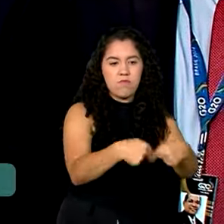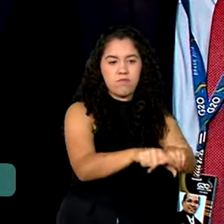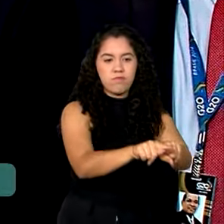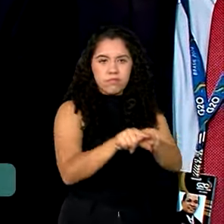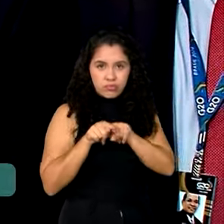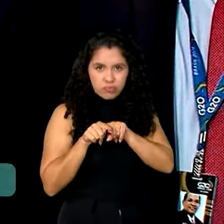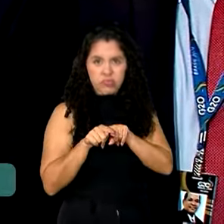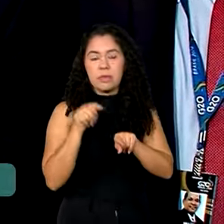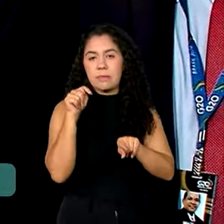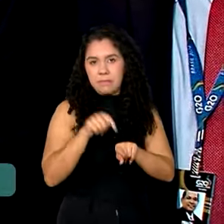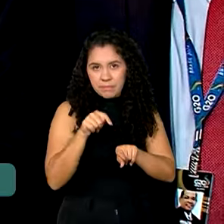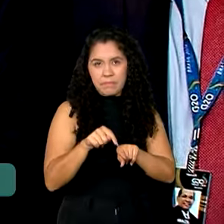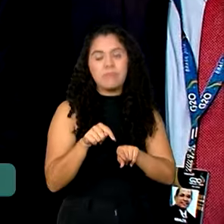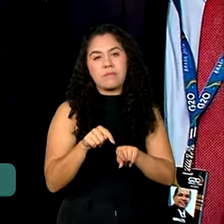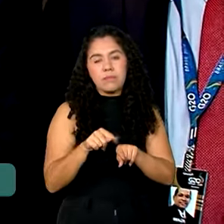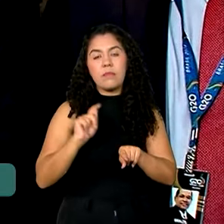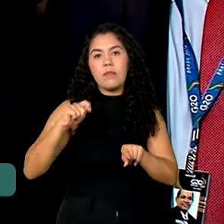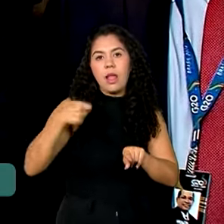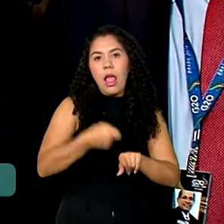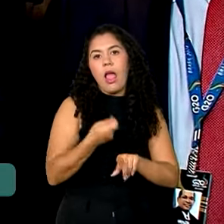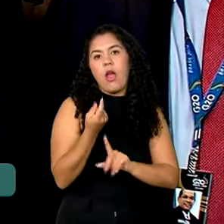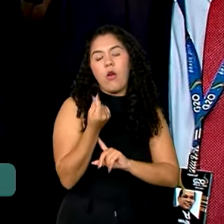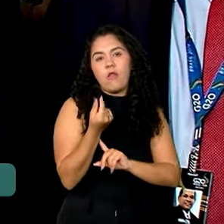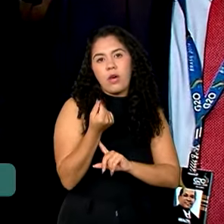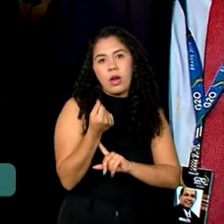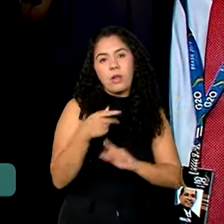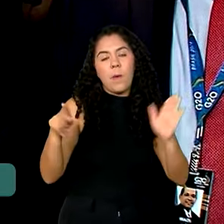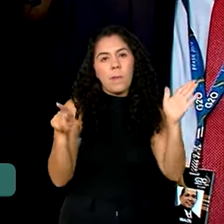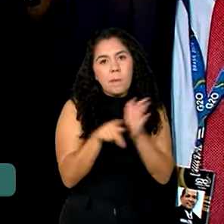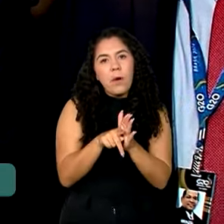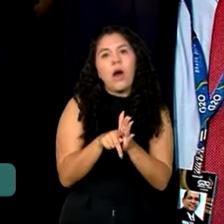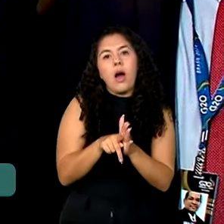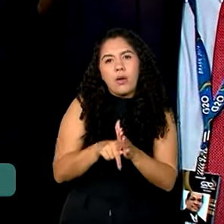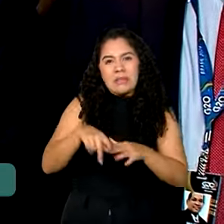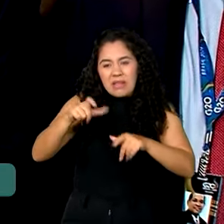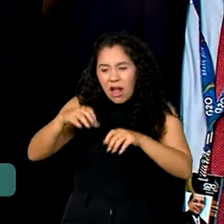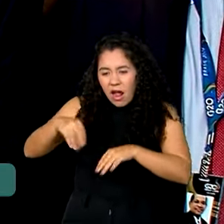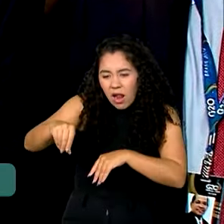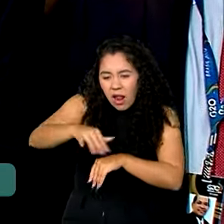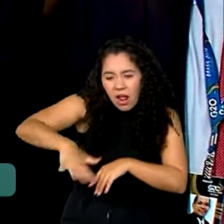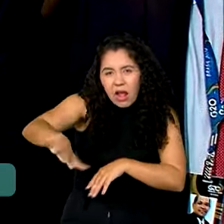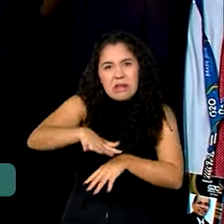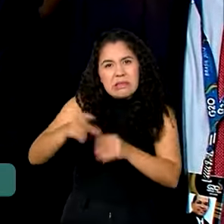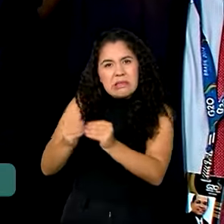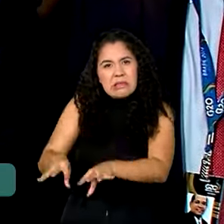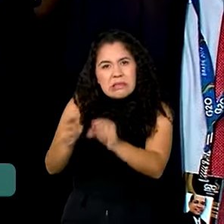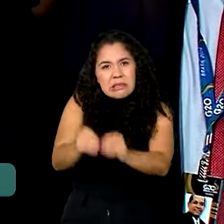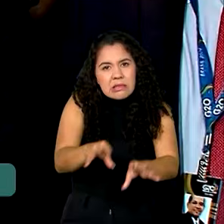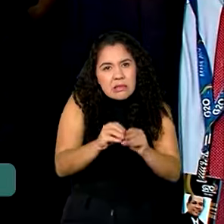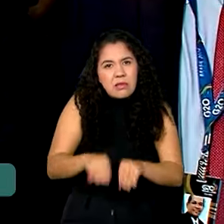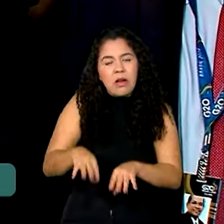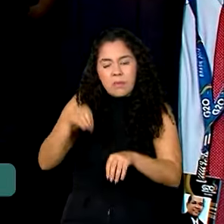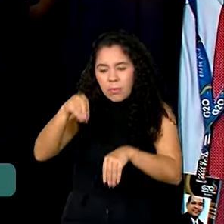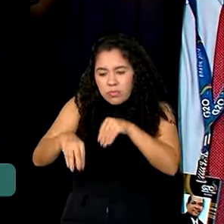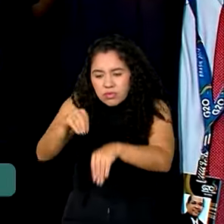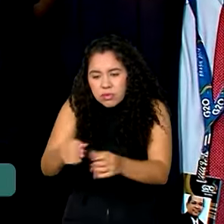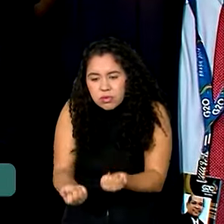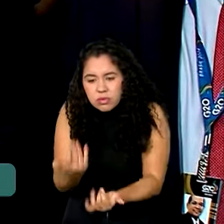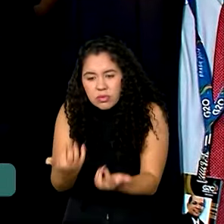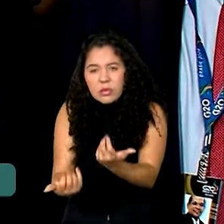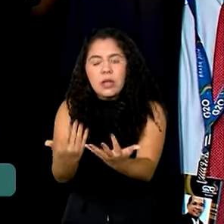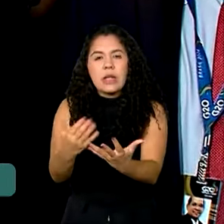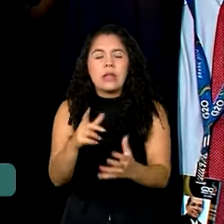Renovagro, que é uma linha de crédito para a recuperação de áreas degradadas, dentre outras coisas, que tem hoje ainda